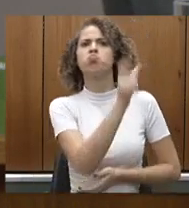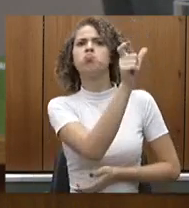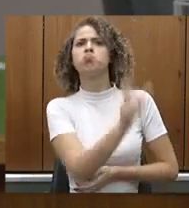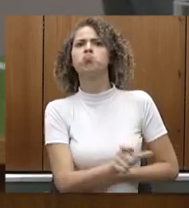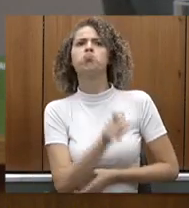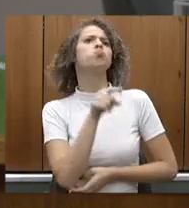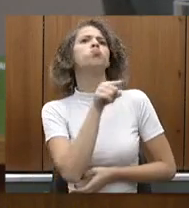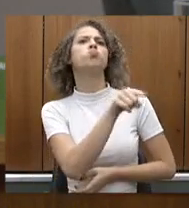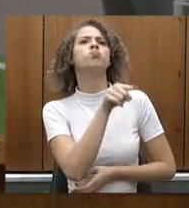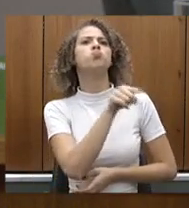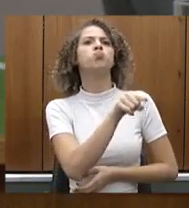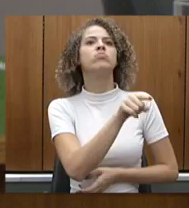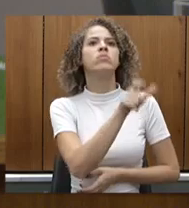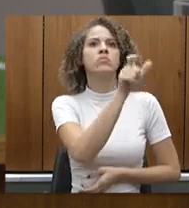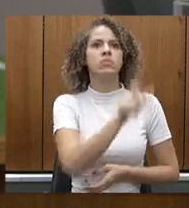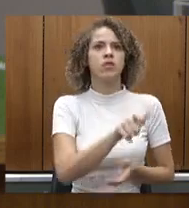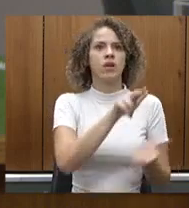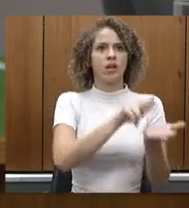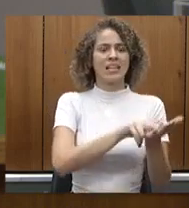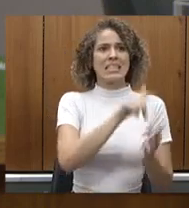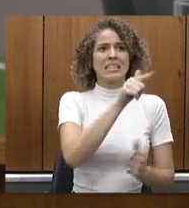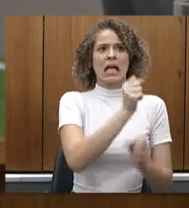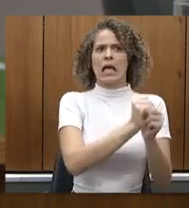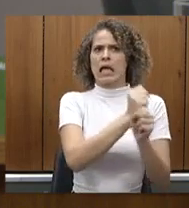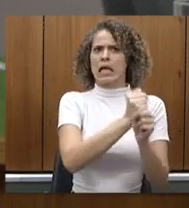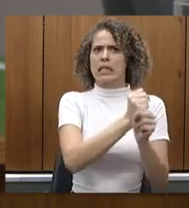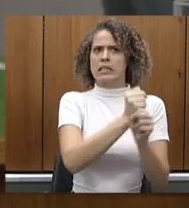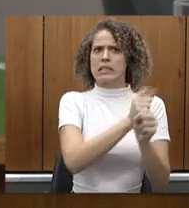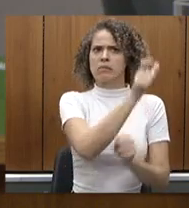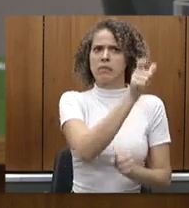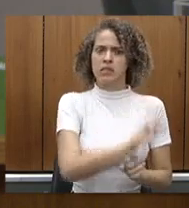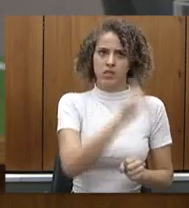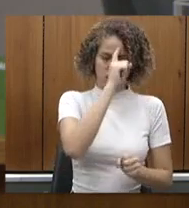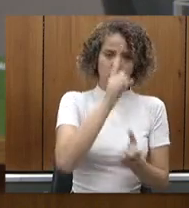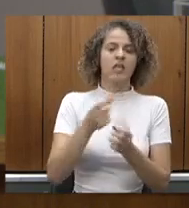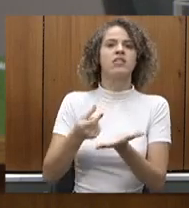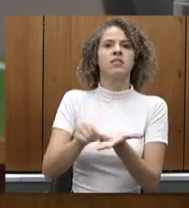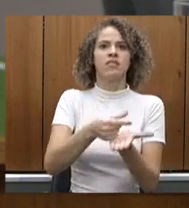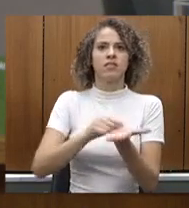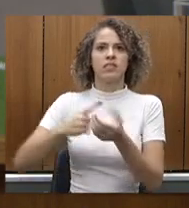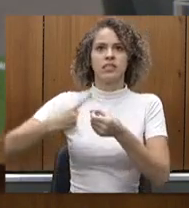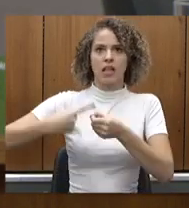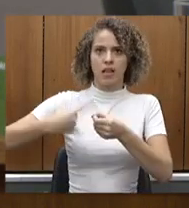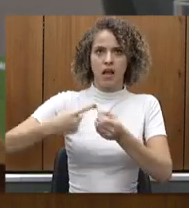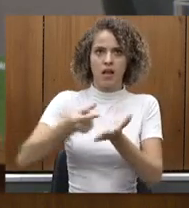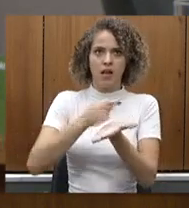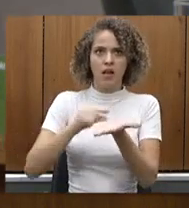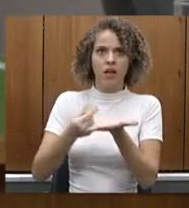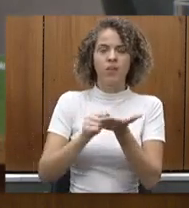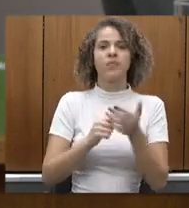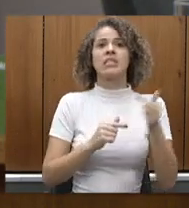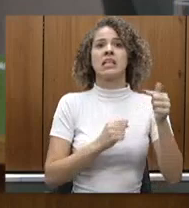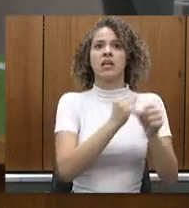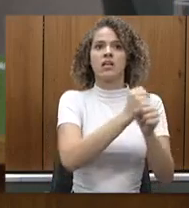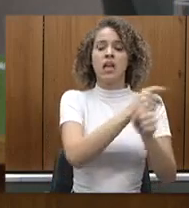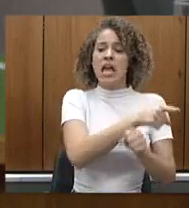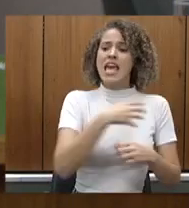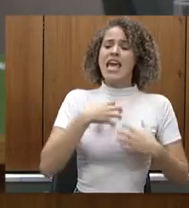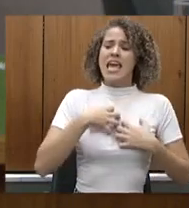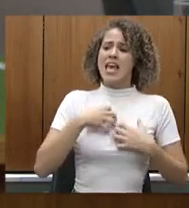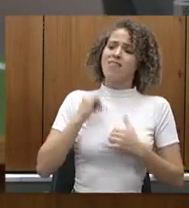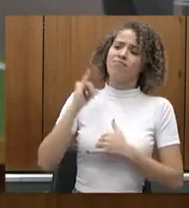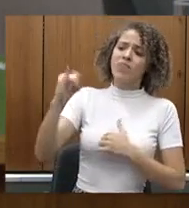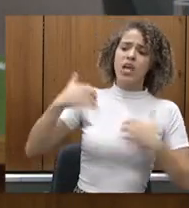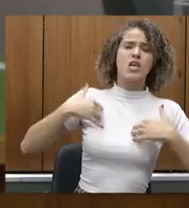um paciente que tem sete anos que faz hemodiálise faz em Diamantina aí ele falou que a maior alegria dele